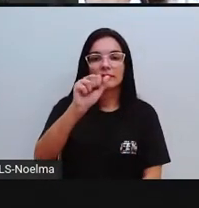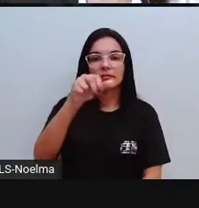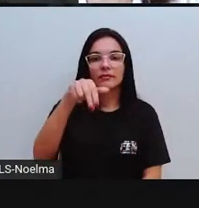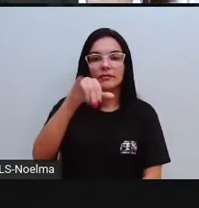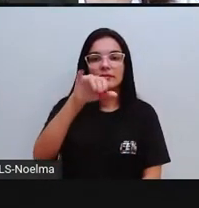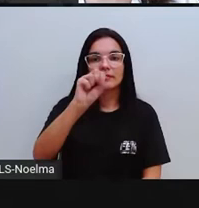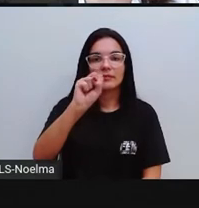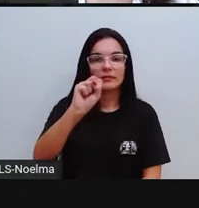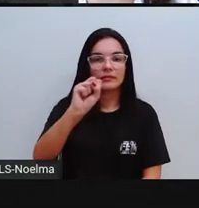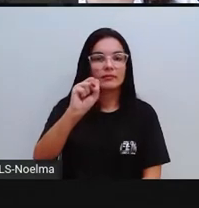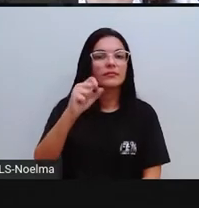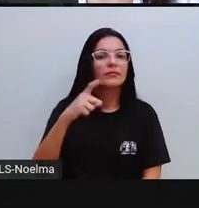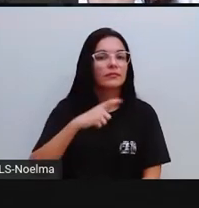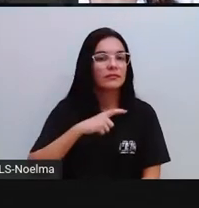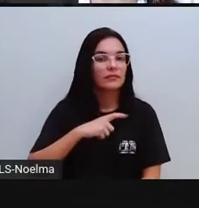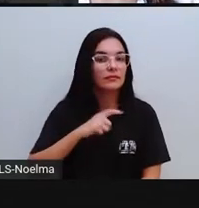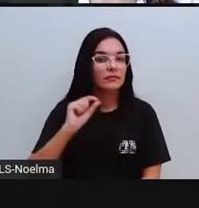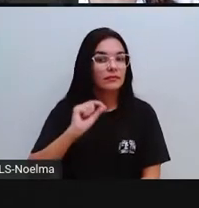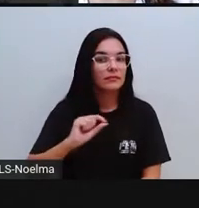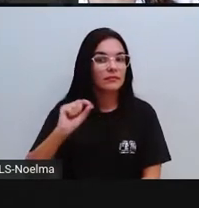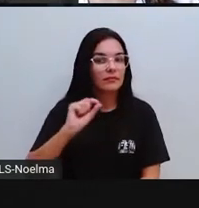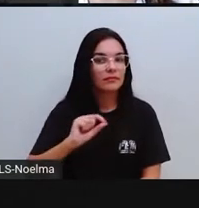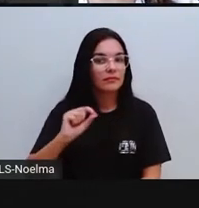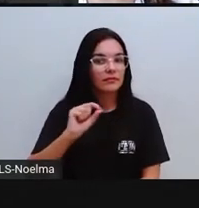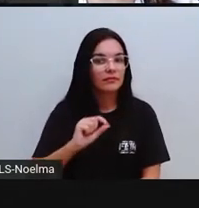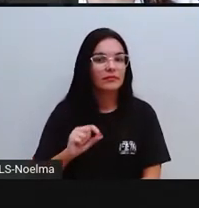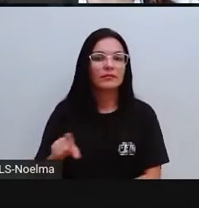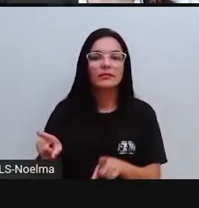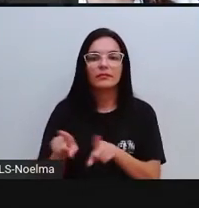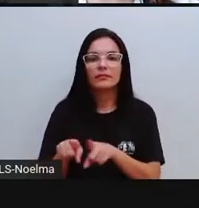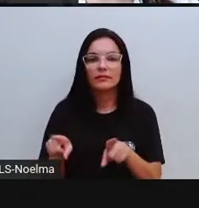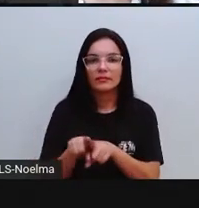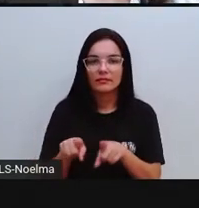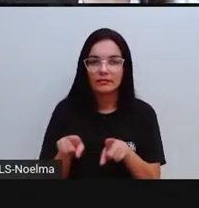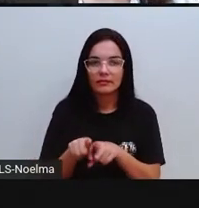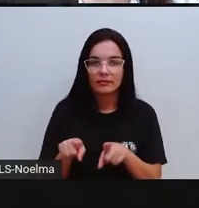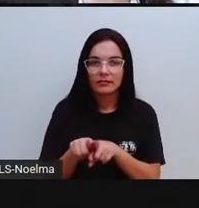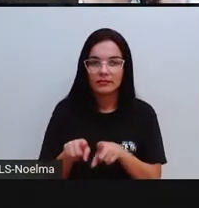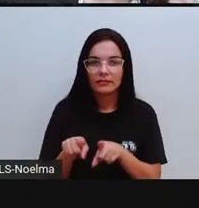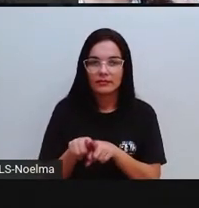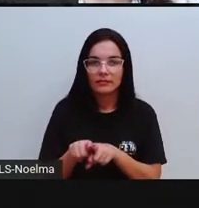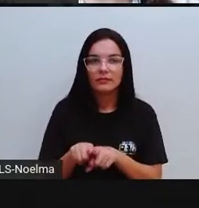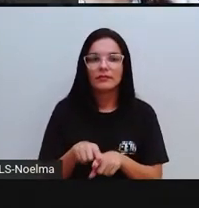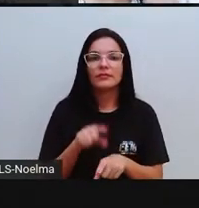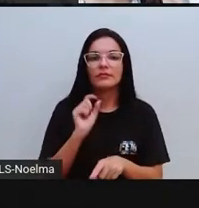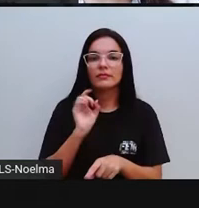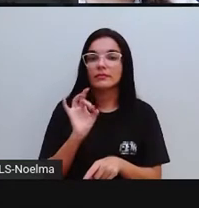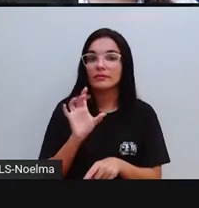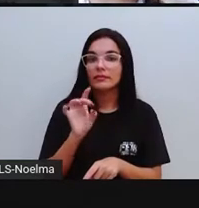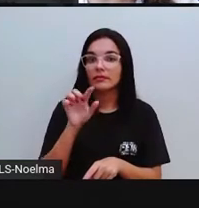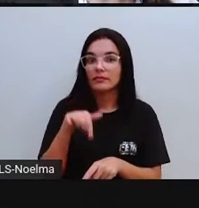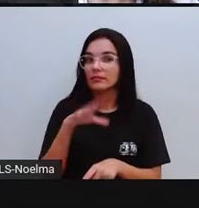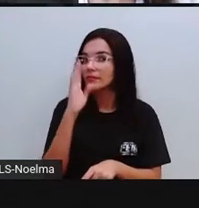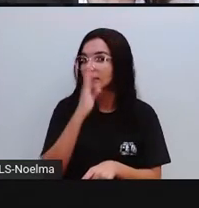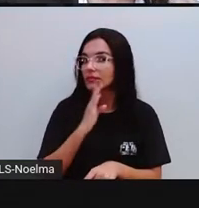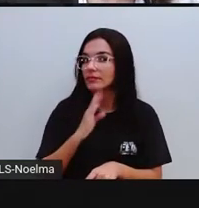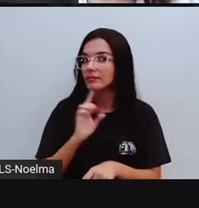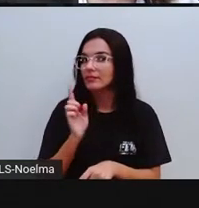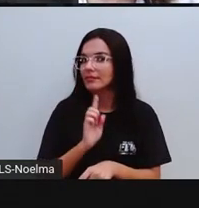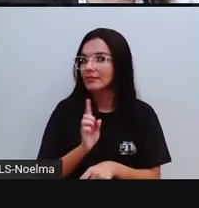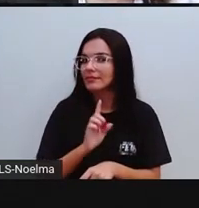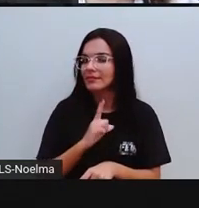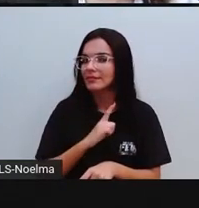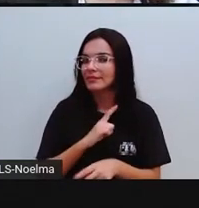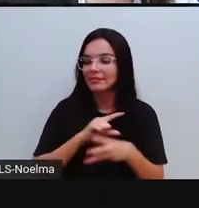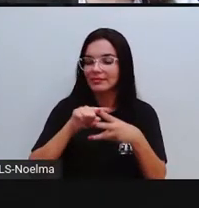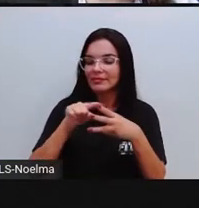Então, os povos guaranis, eles formam povos imensos, tanto que eles não habitam somente, ó, o Brasil.